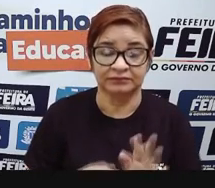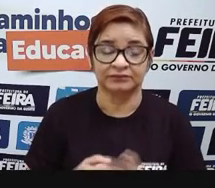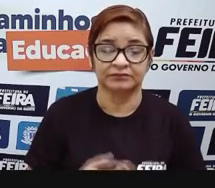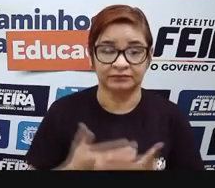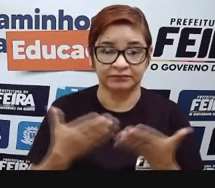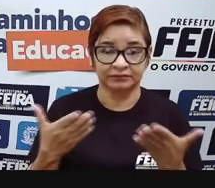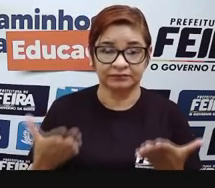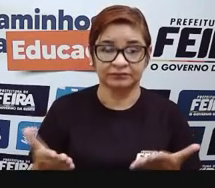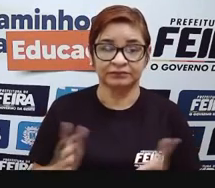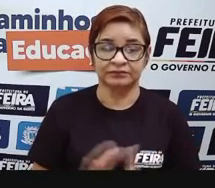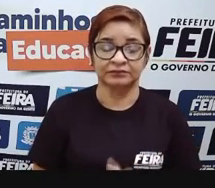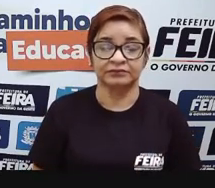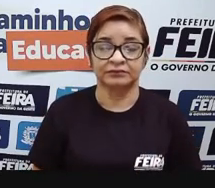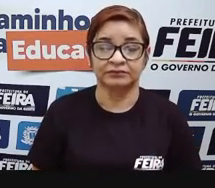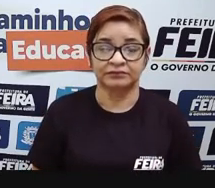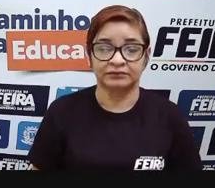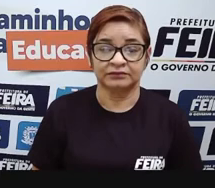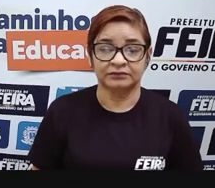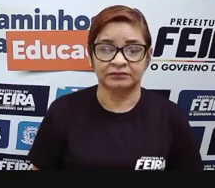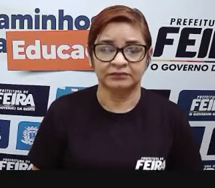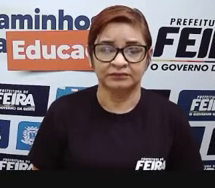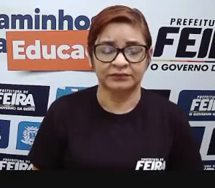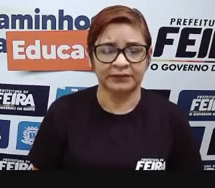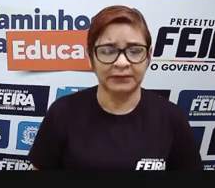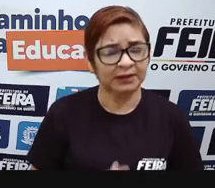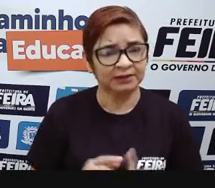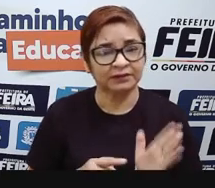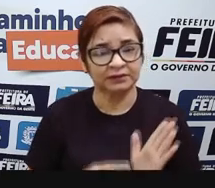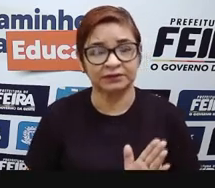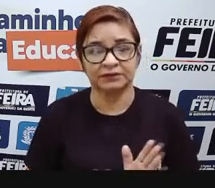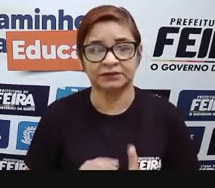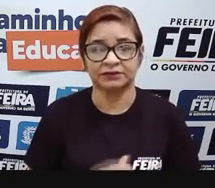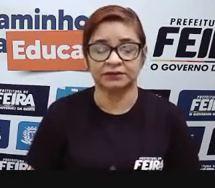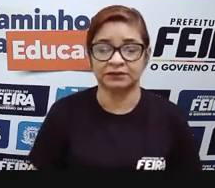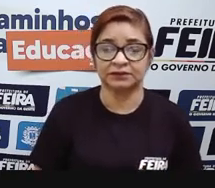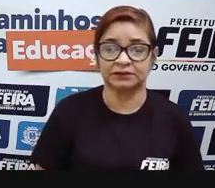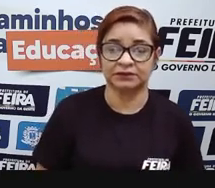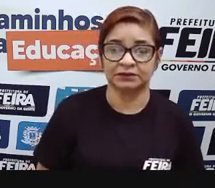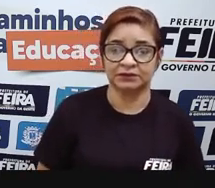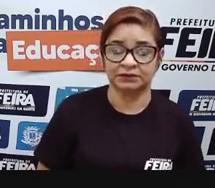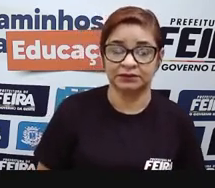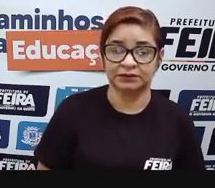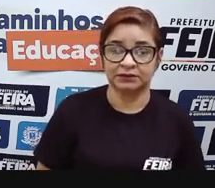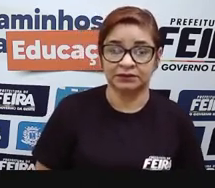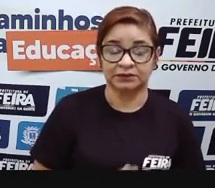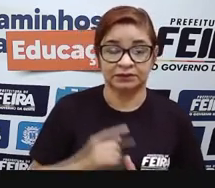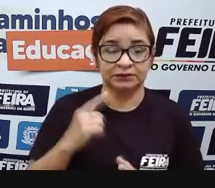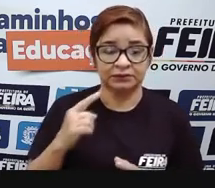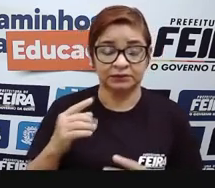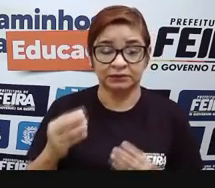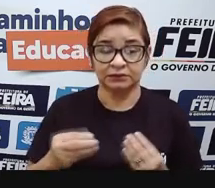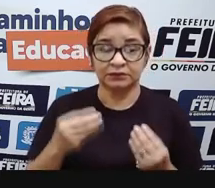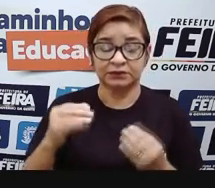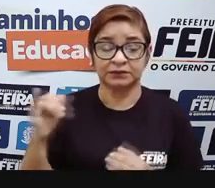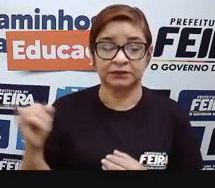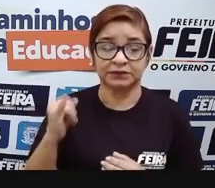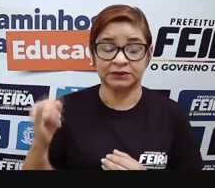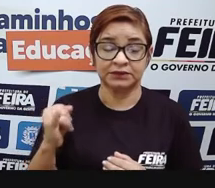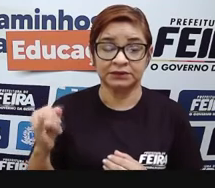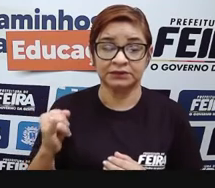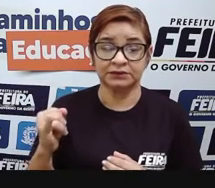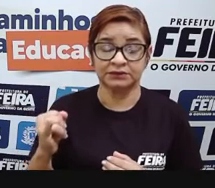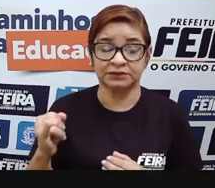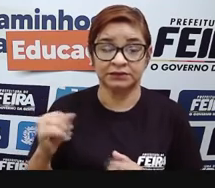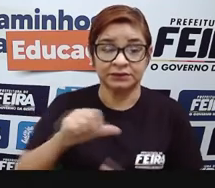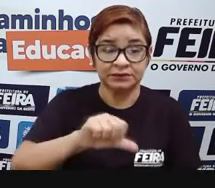vocês pra perguntar mesmo qual a opinião de vocês sobre essa mudança do calçadão da Sala de Barbosa, onde